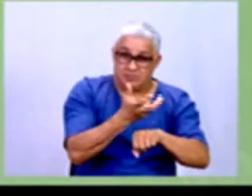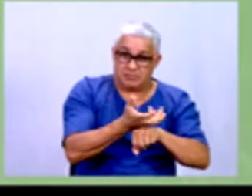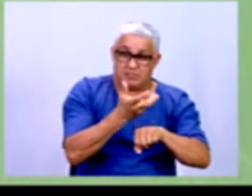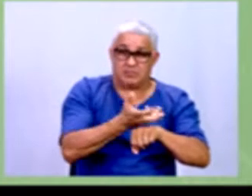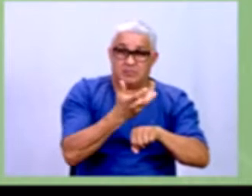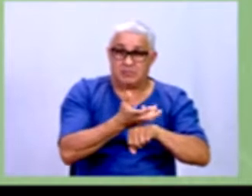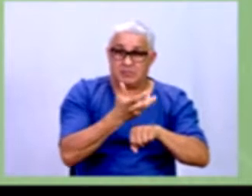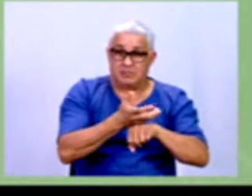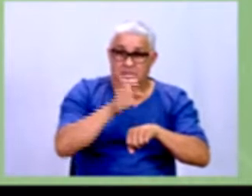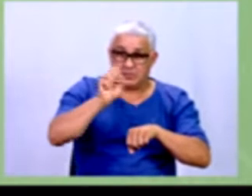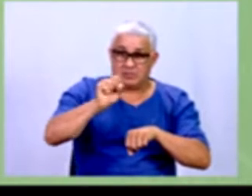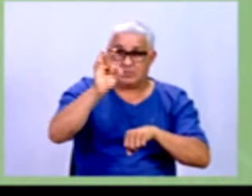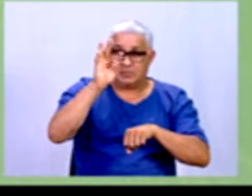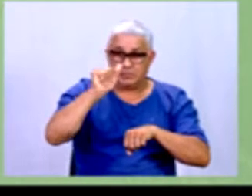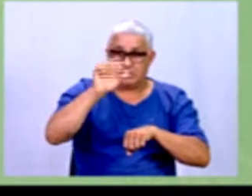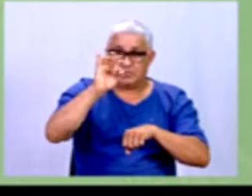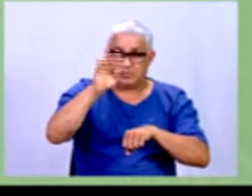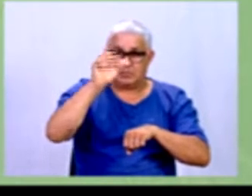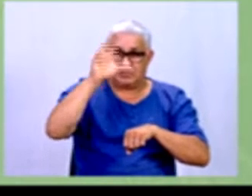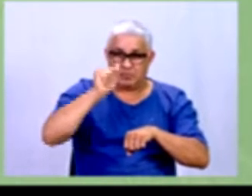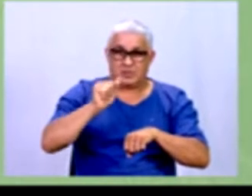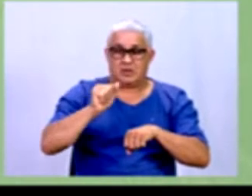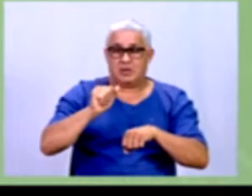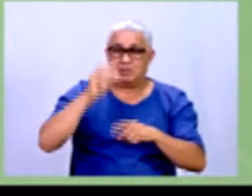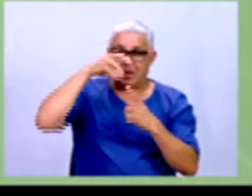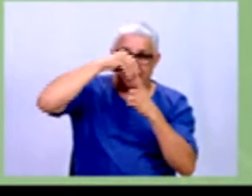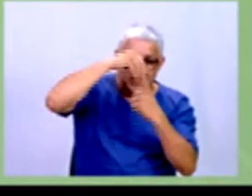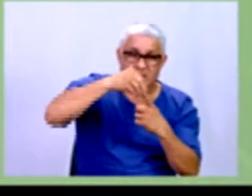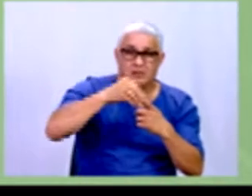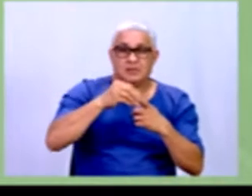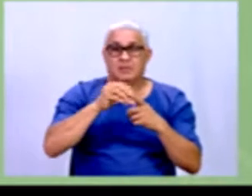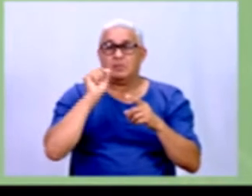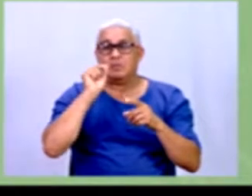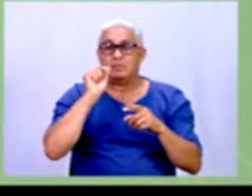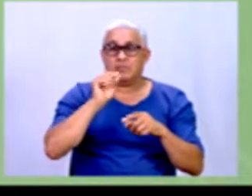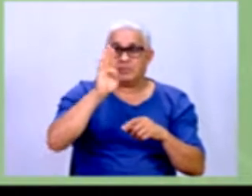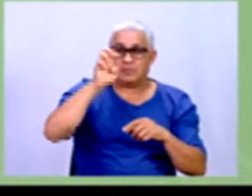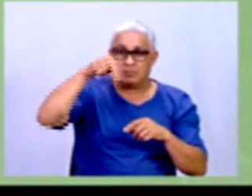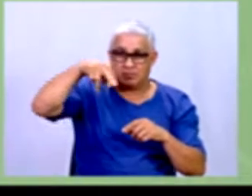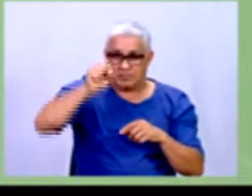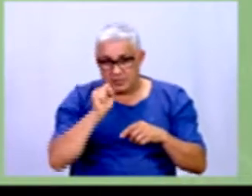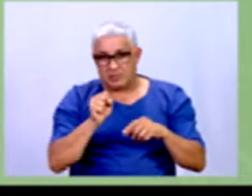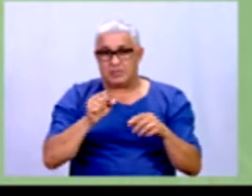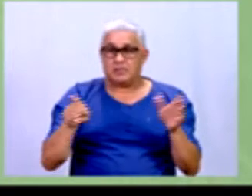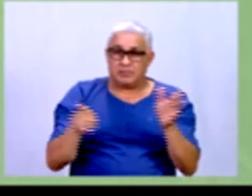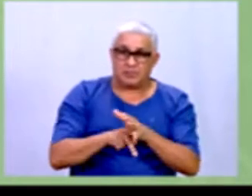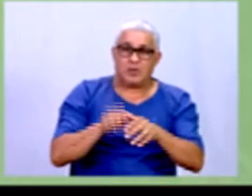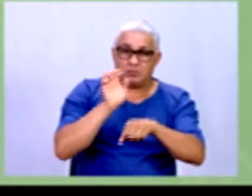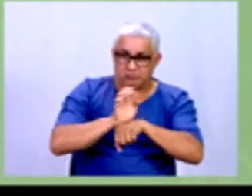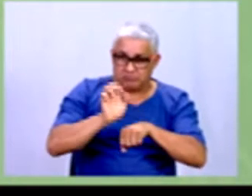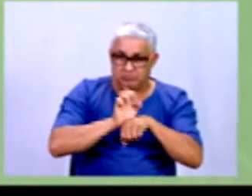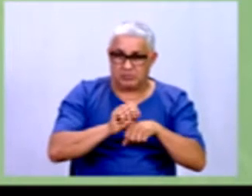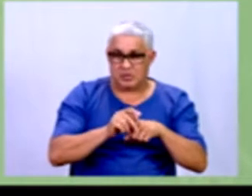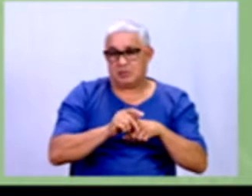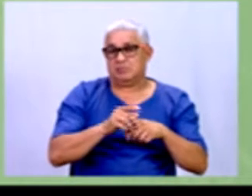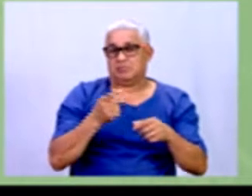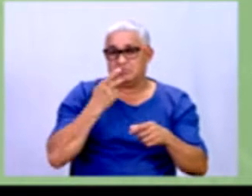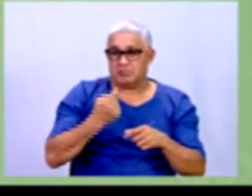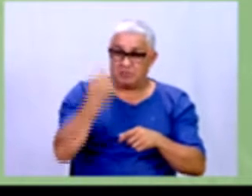tendo como objetivo básico a descrição de bens do Estado, que foi o que nós acabamos de falar aqui, né?